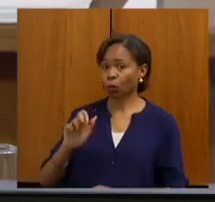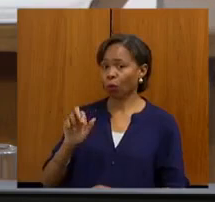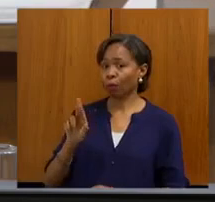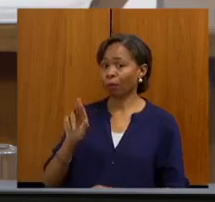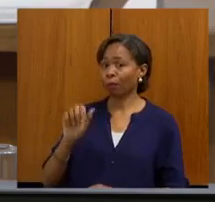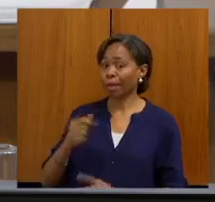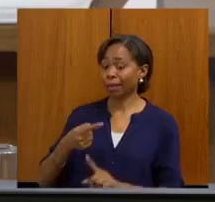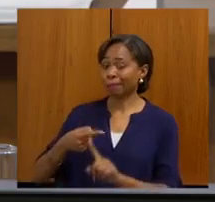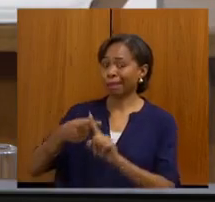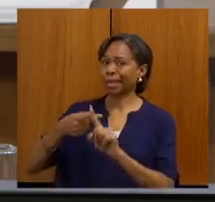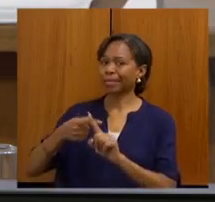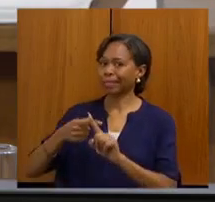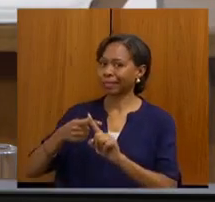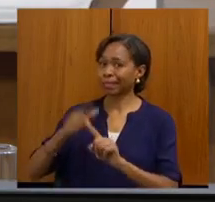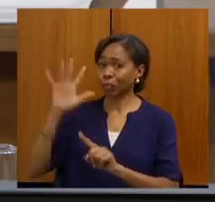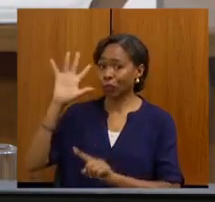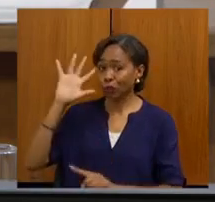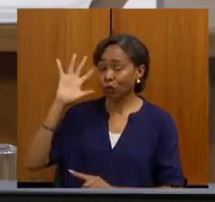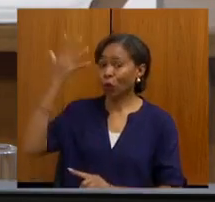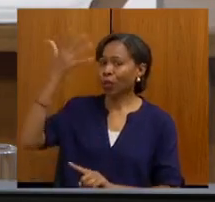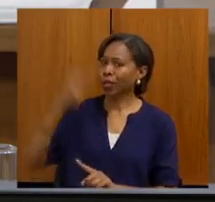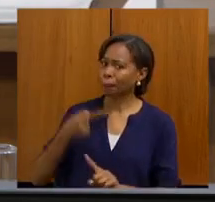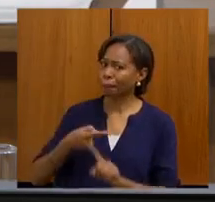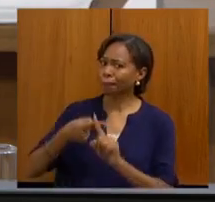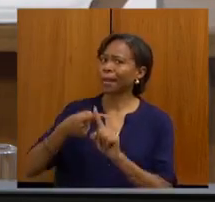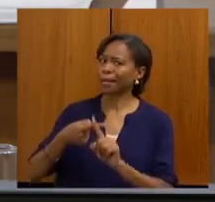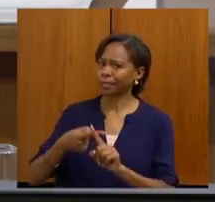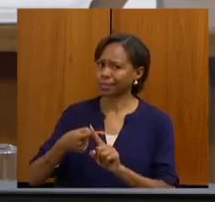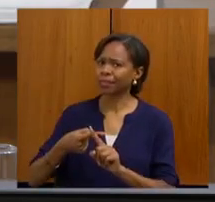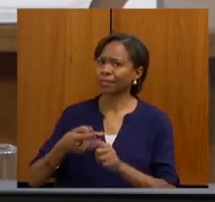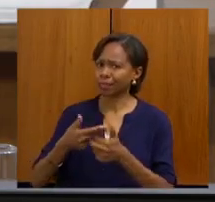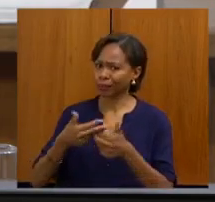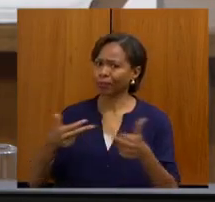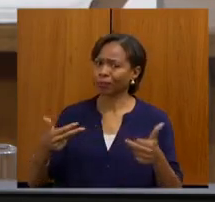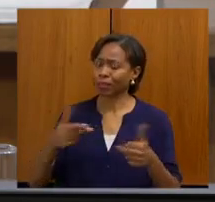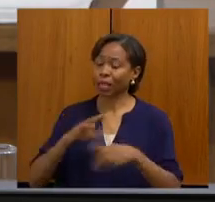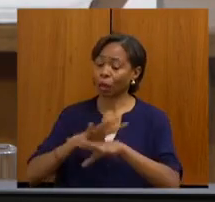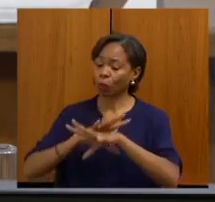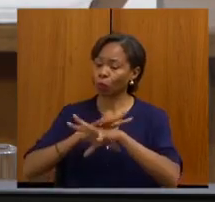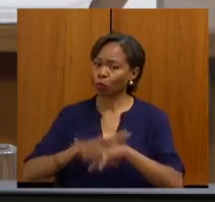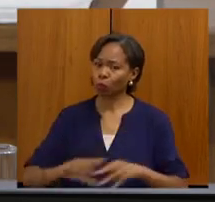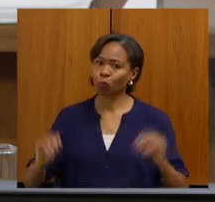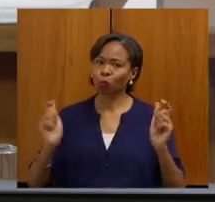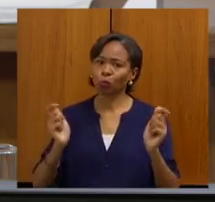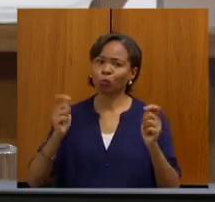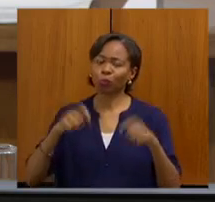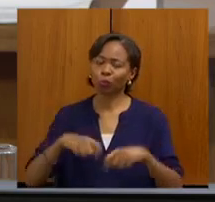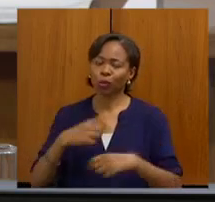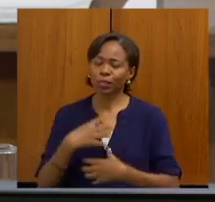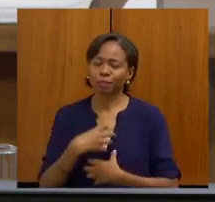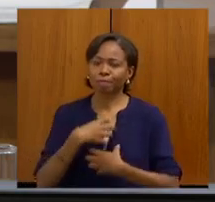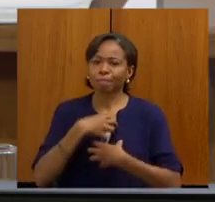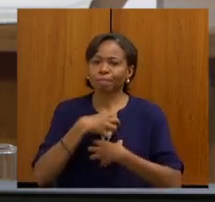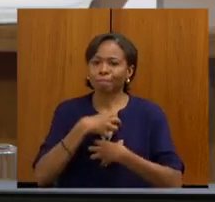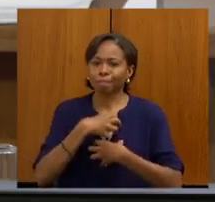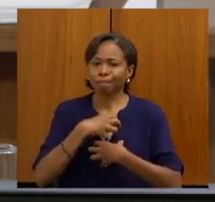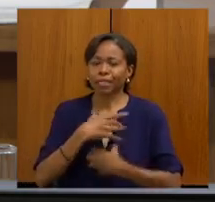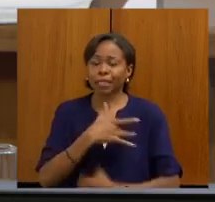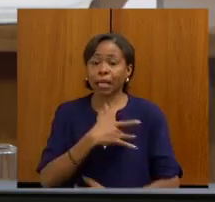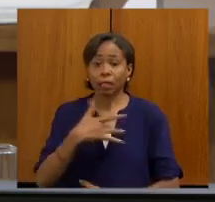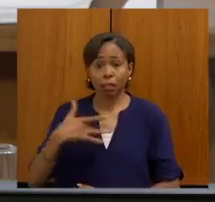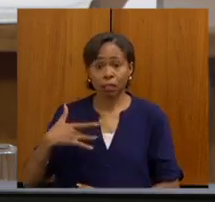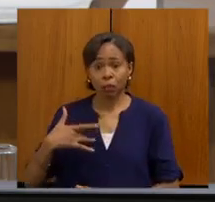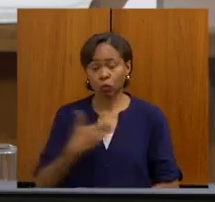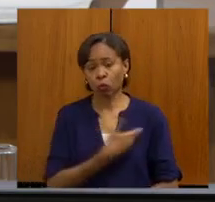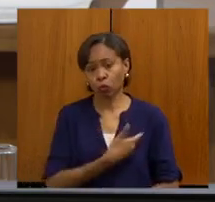soluciona mais os nossos casos, que a cura chegue e que a gente possa se sentir através da saúde pública,